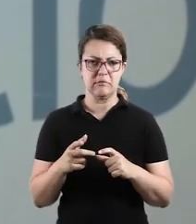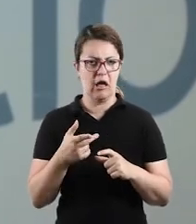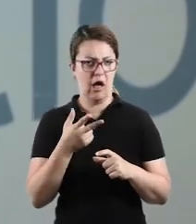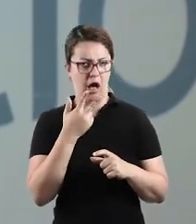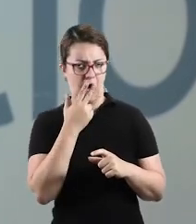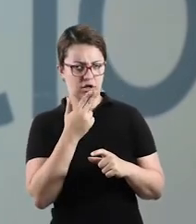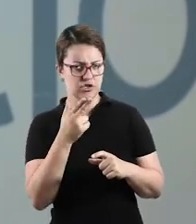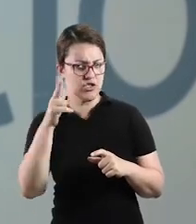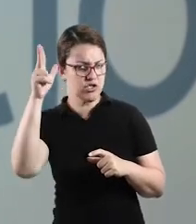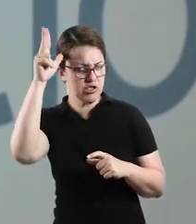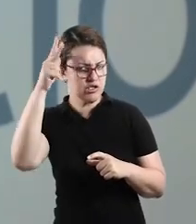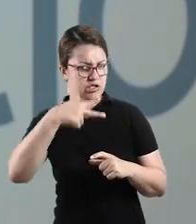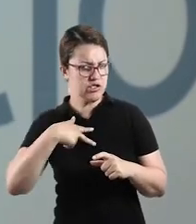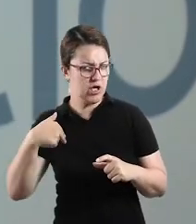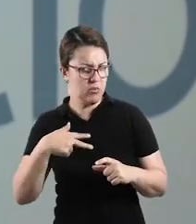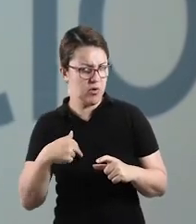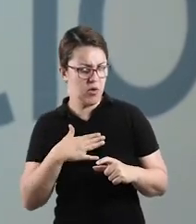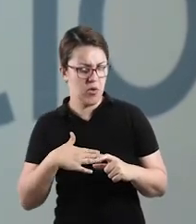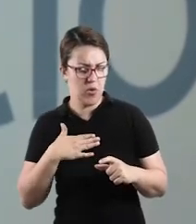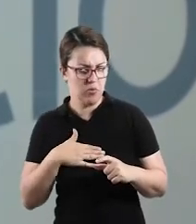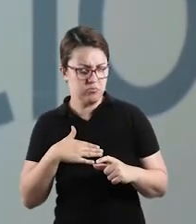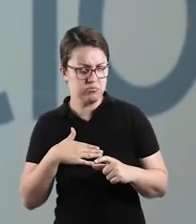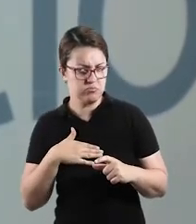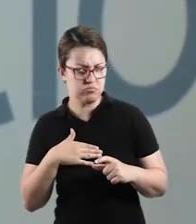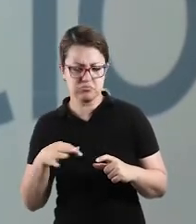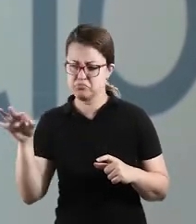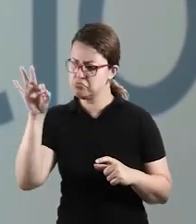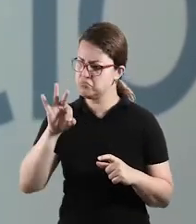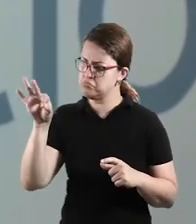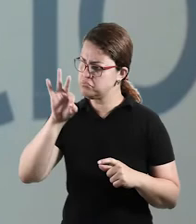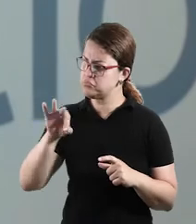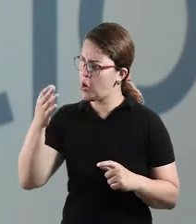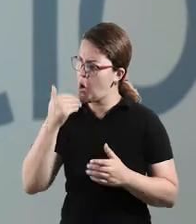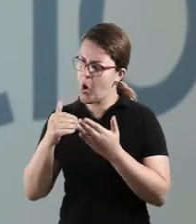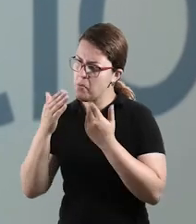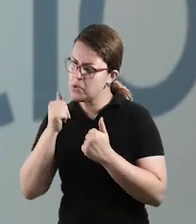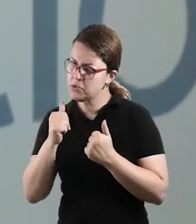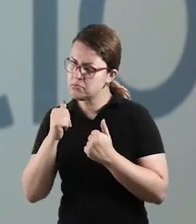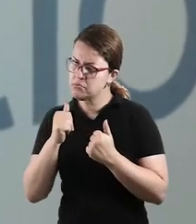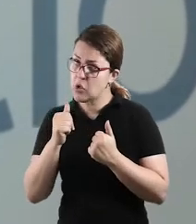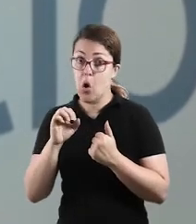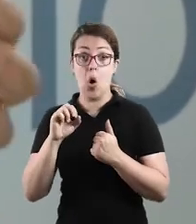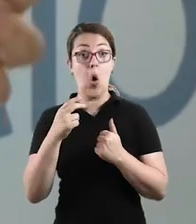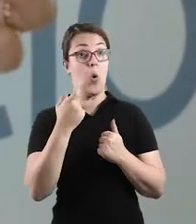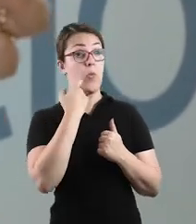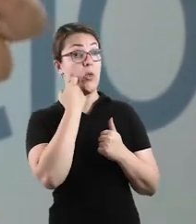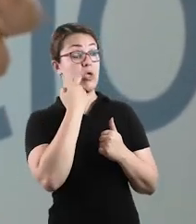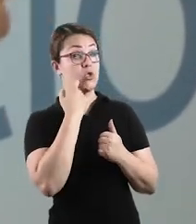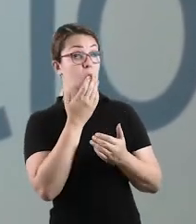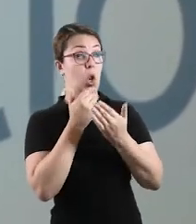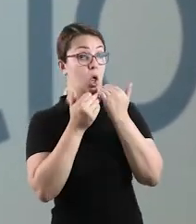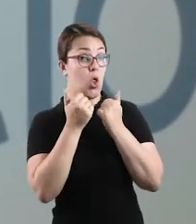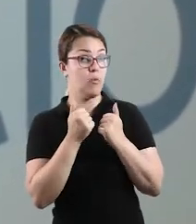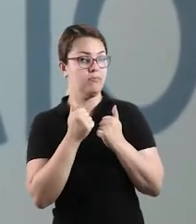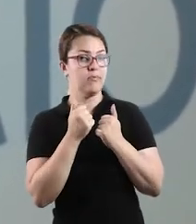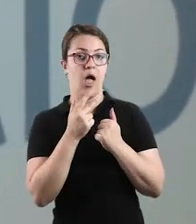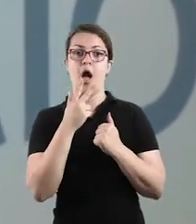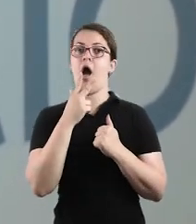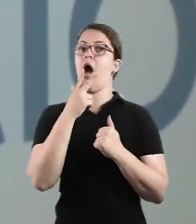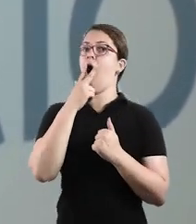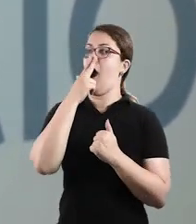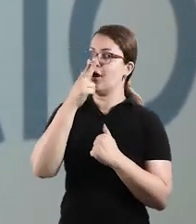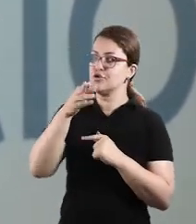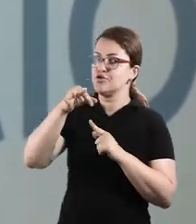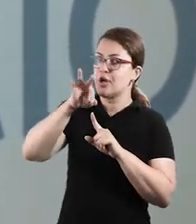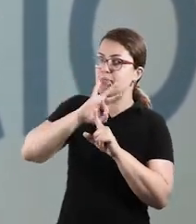macaco gosta de comer zebra? Será que é a mosca? Ou será que é o peixinho? Ah, eu